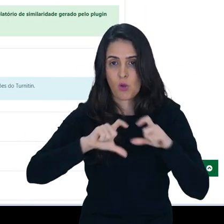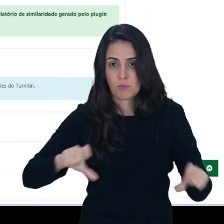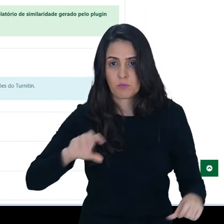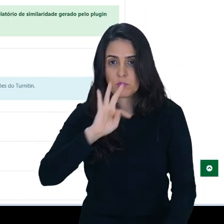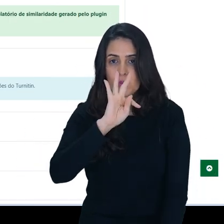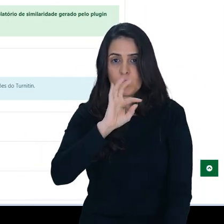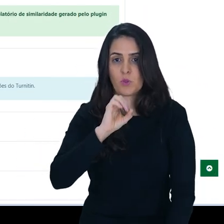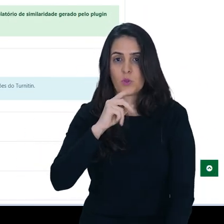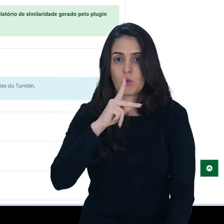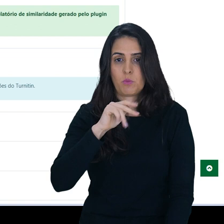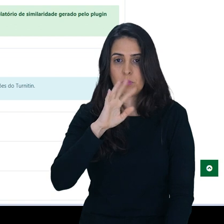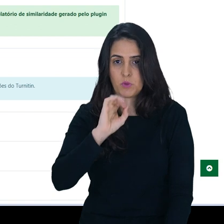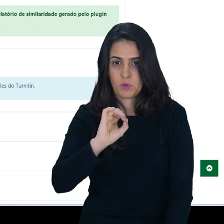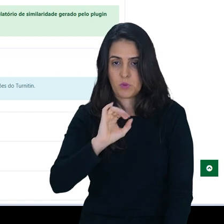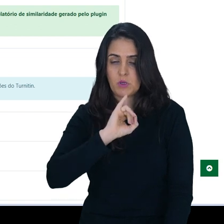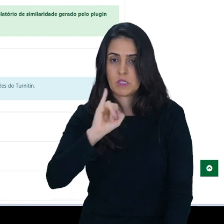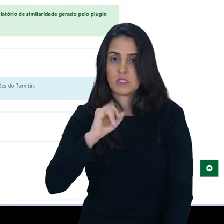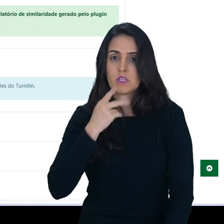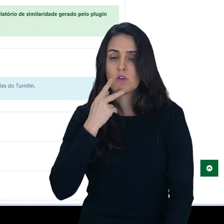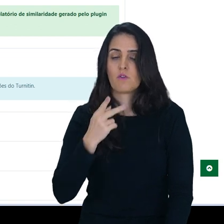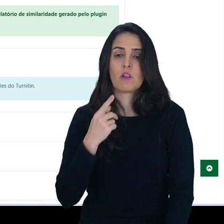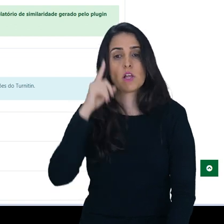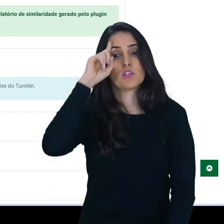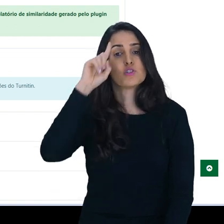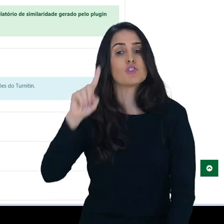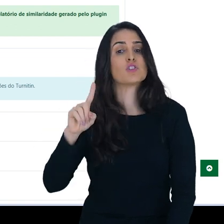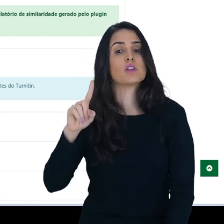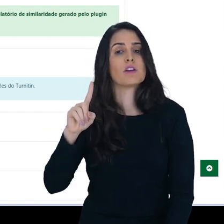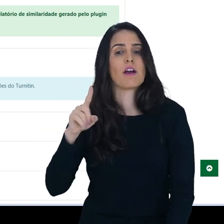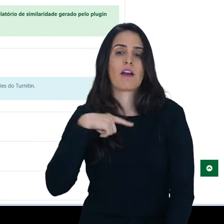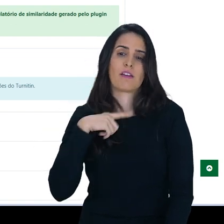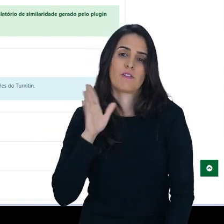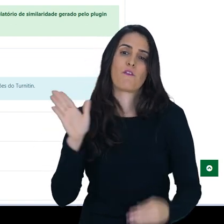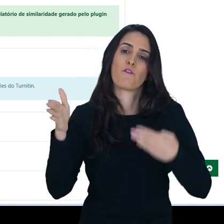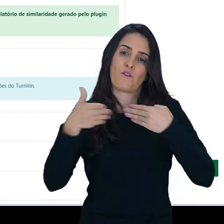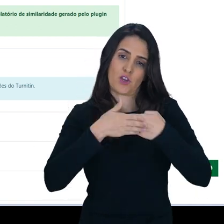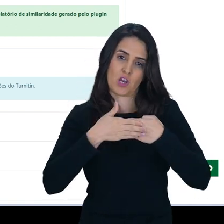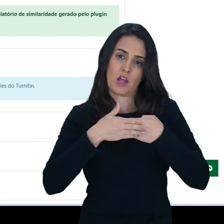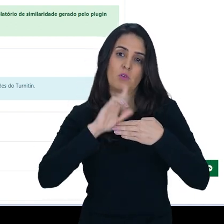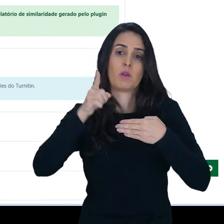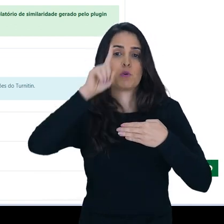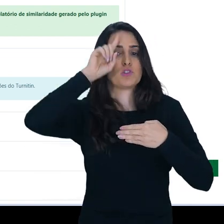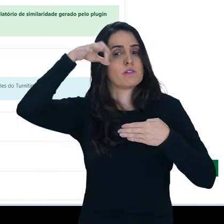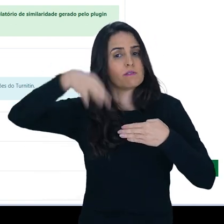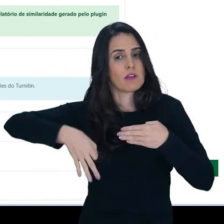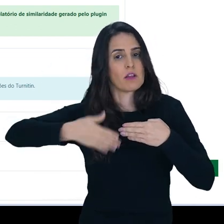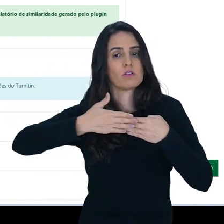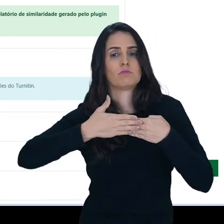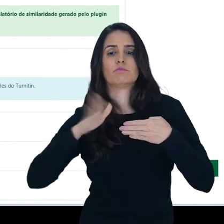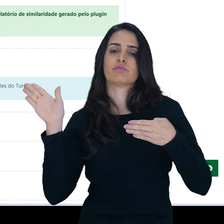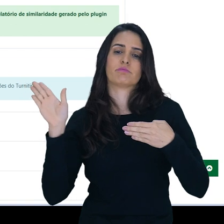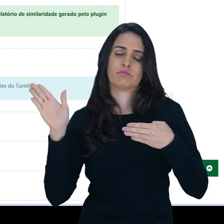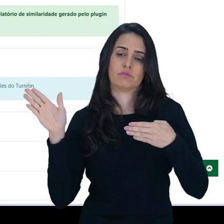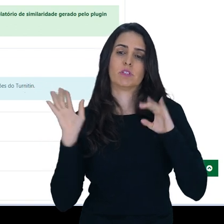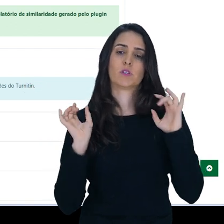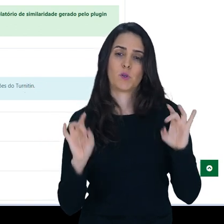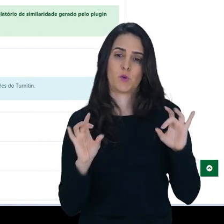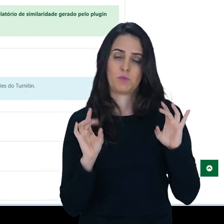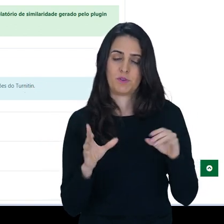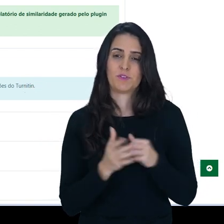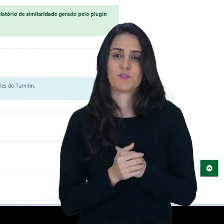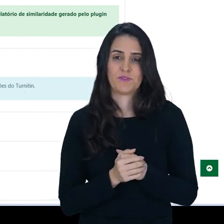os tópicos, se eu configurar essa restrição de data, só vão estar disponíveis no dia